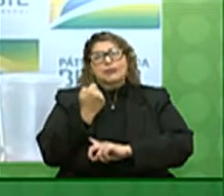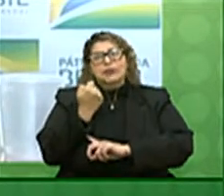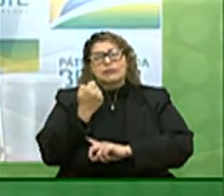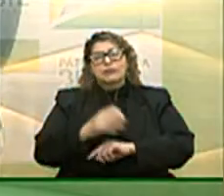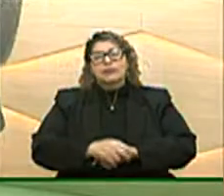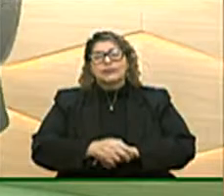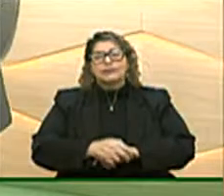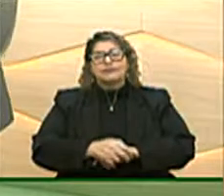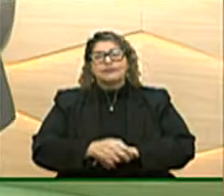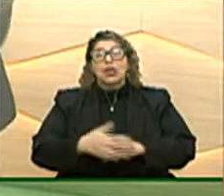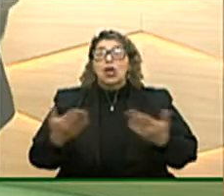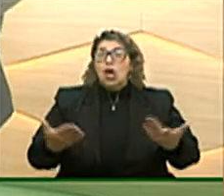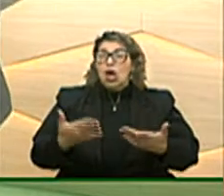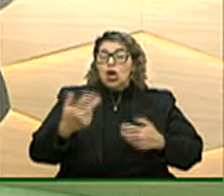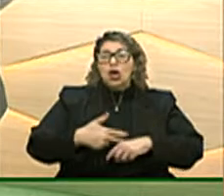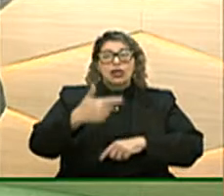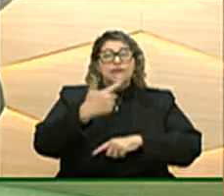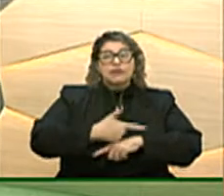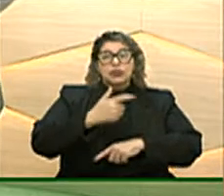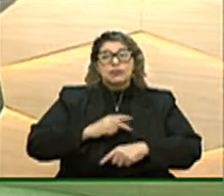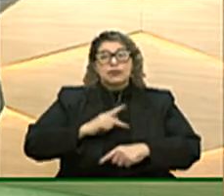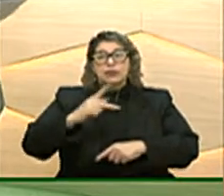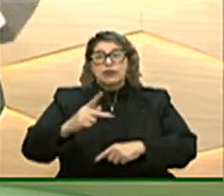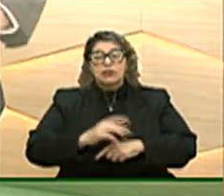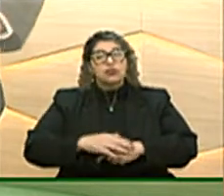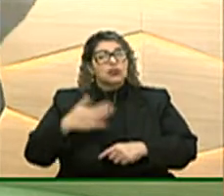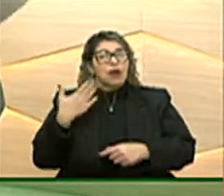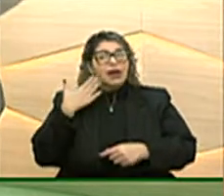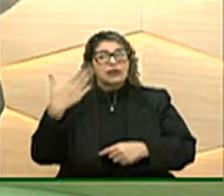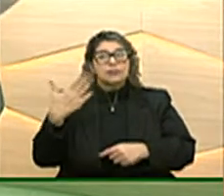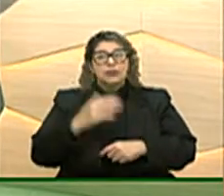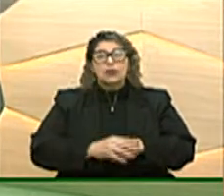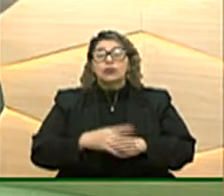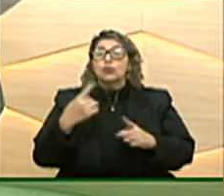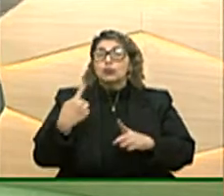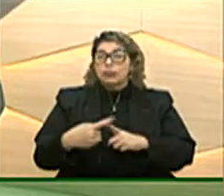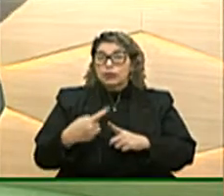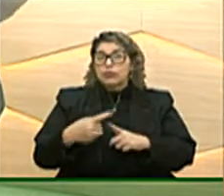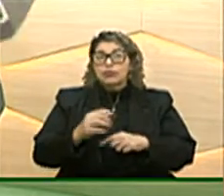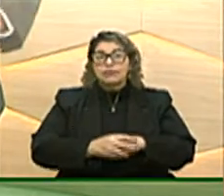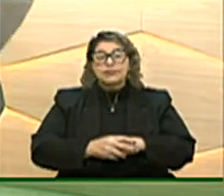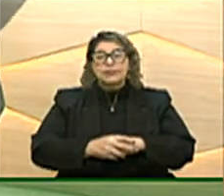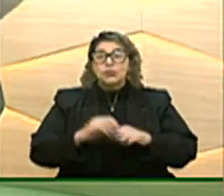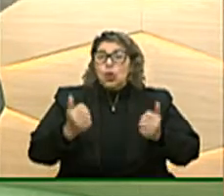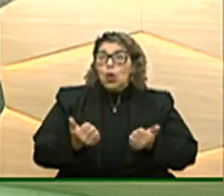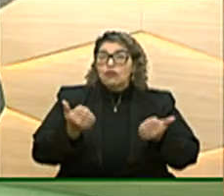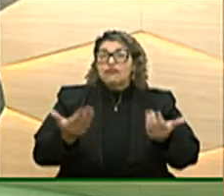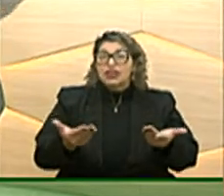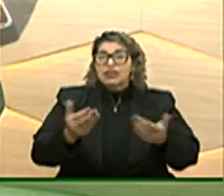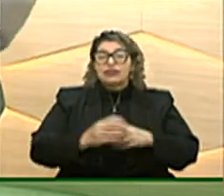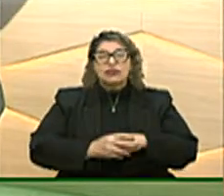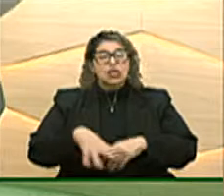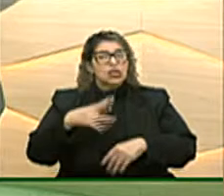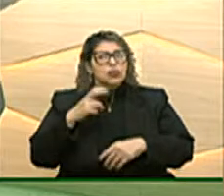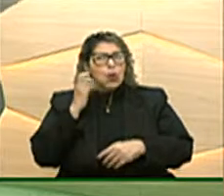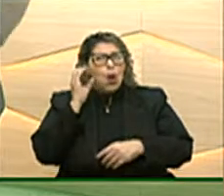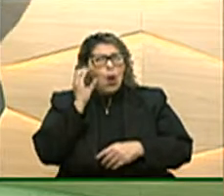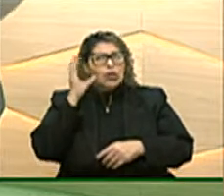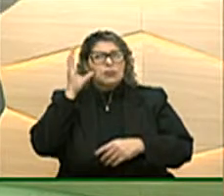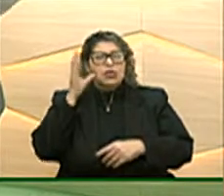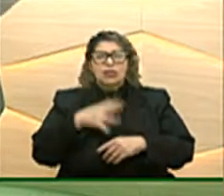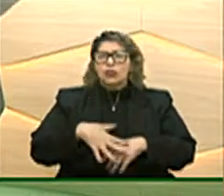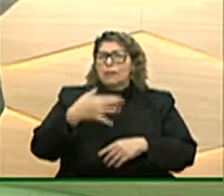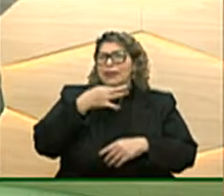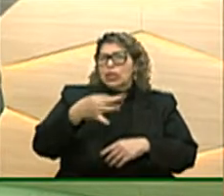Bom, vice-presidente quem faz o agradecimento pelo fato de o senhor ter oferecido seu conhecimento suas